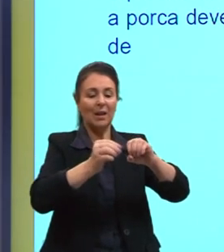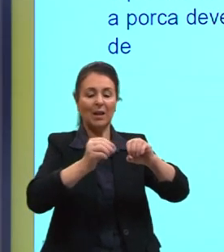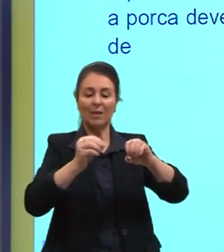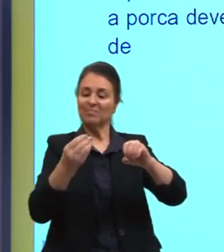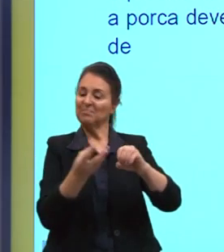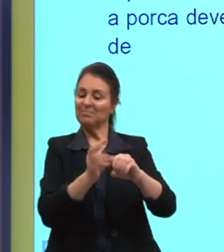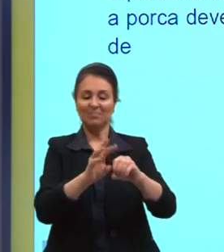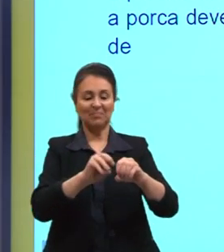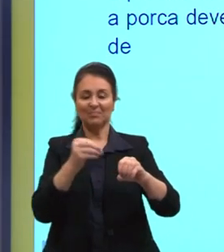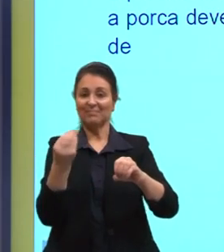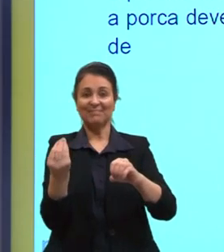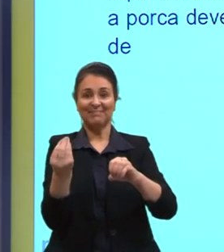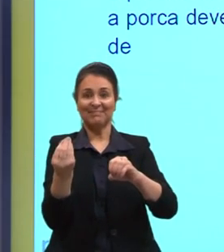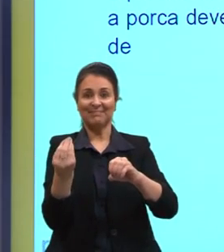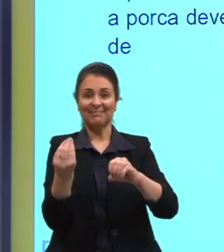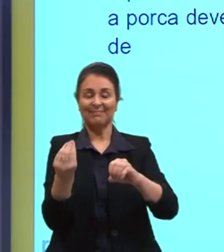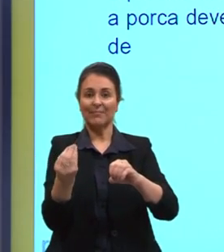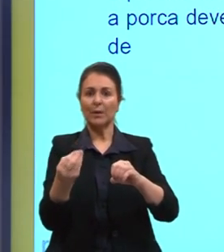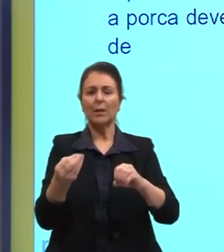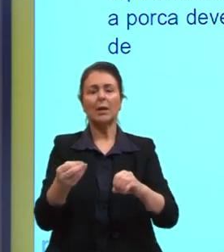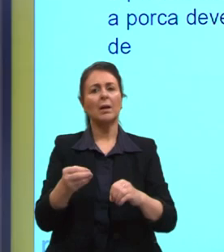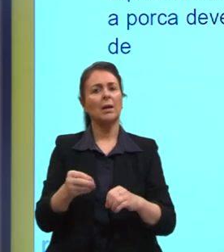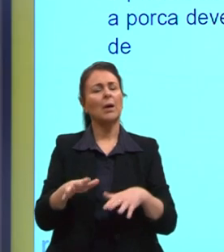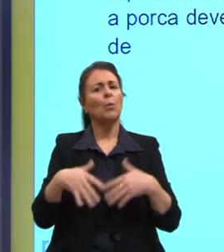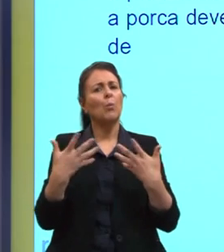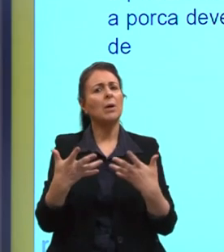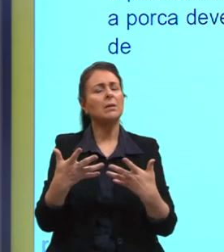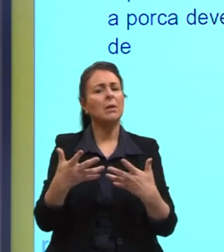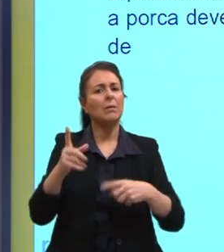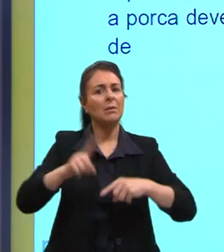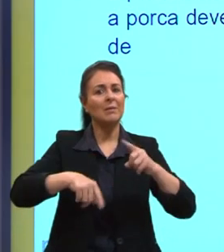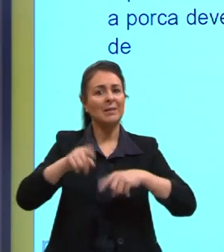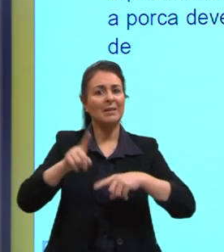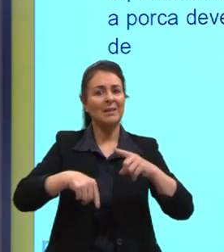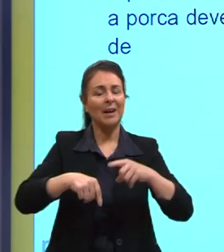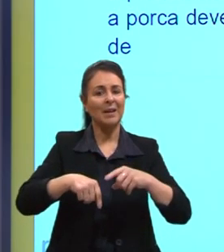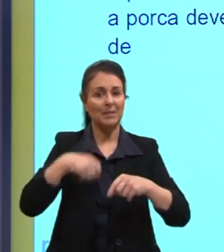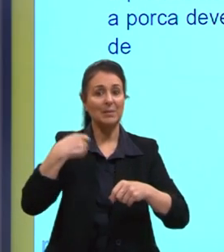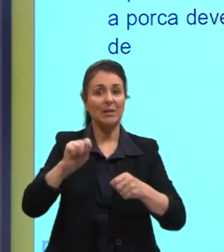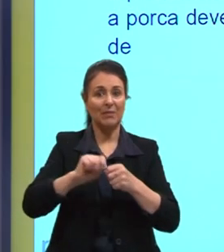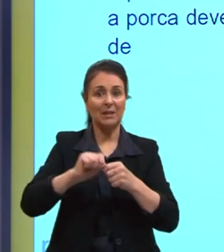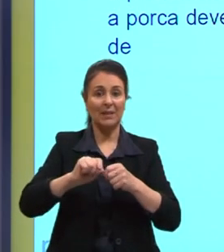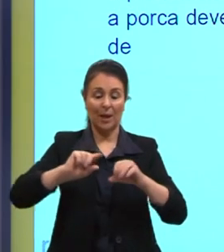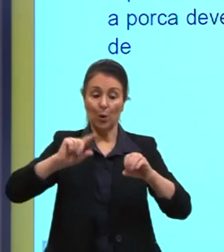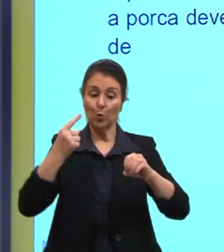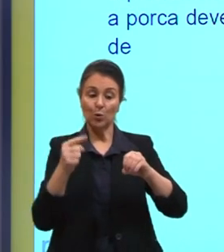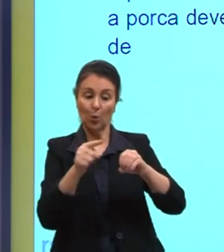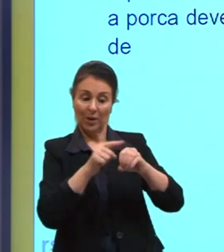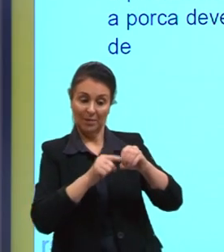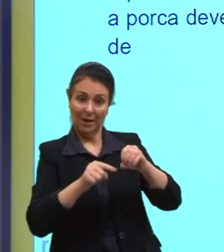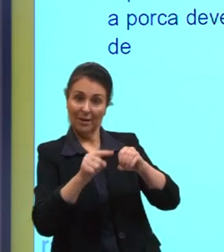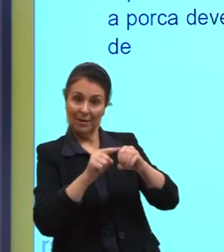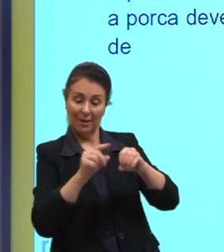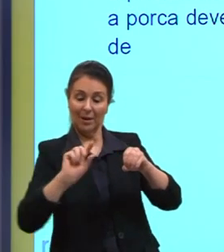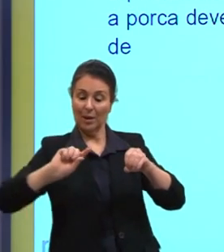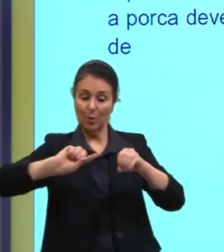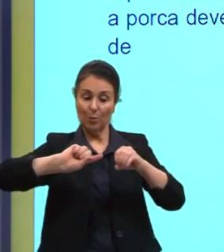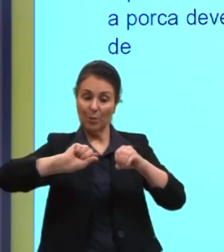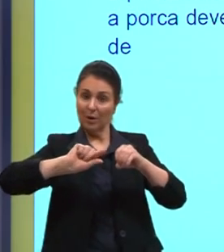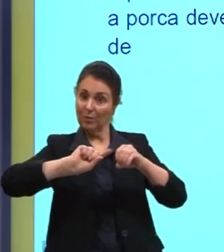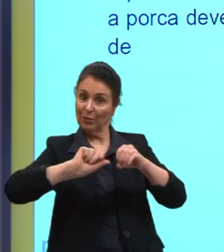Então, pergunta quais são os materiais que tem que ser feito, o parafuso e a porca para que isso aconteça?